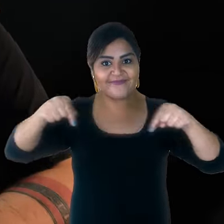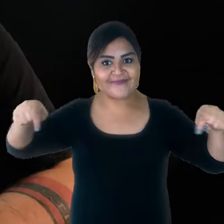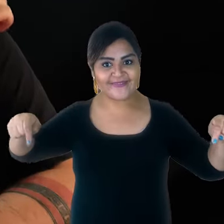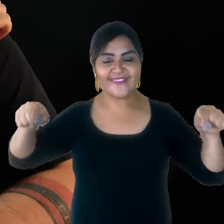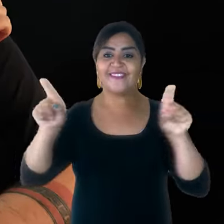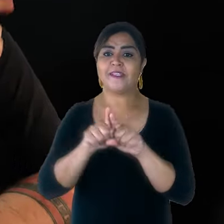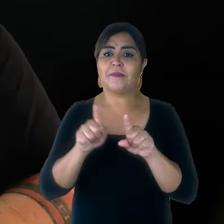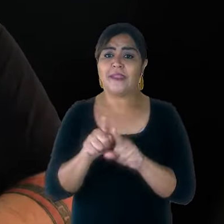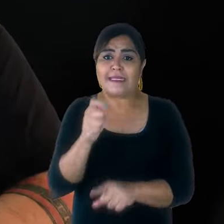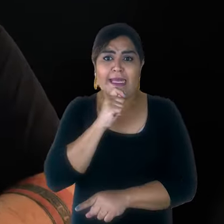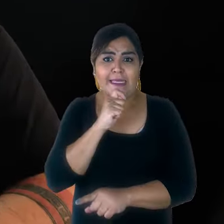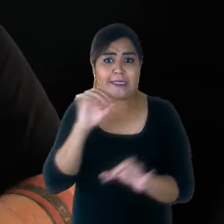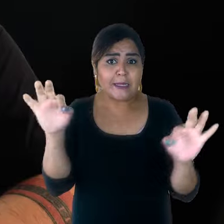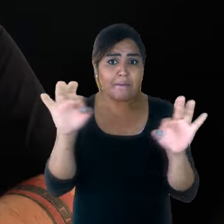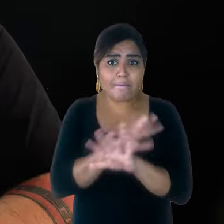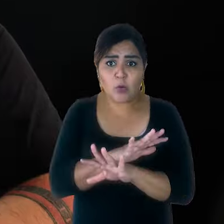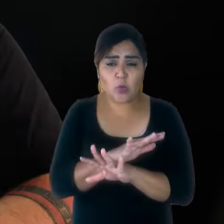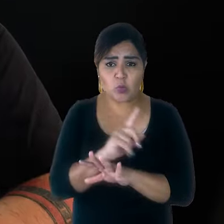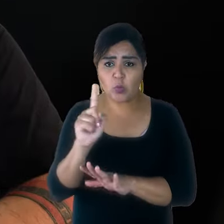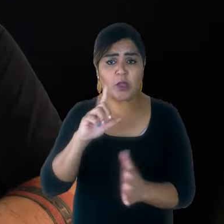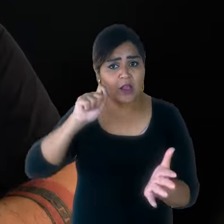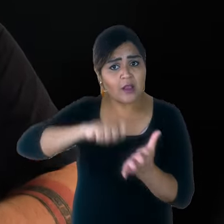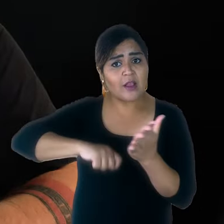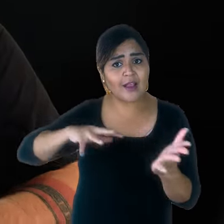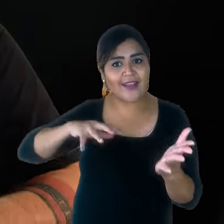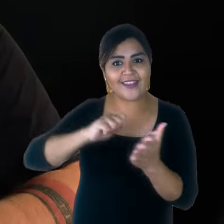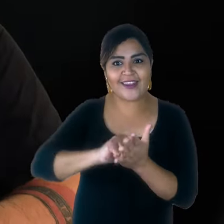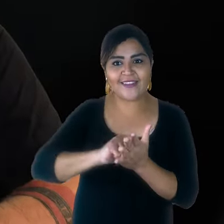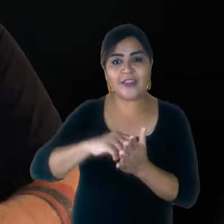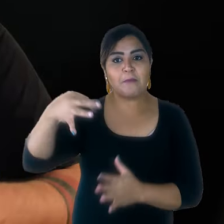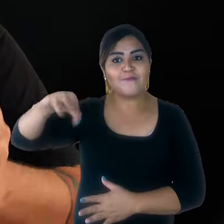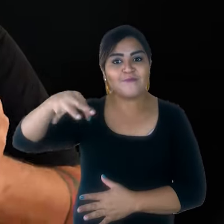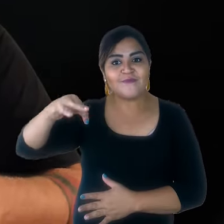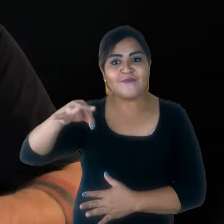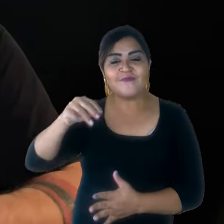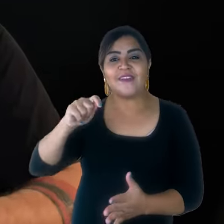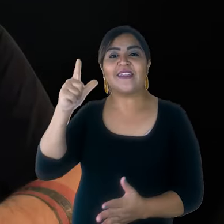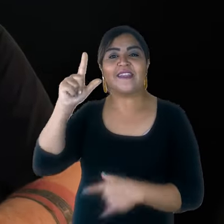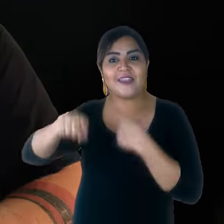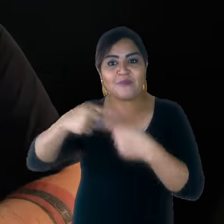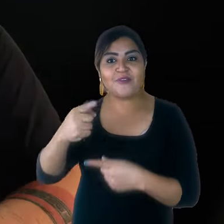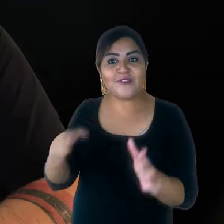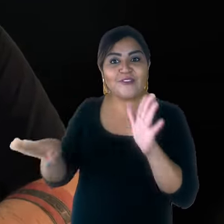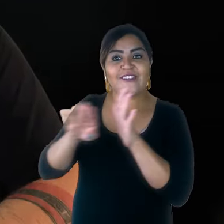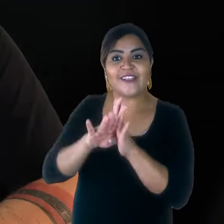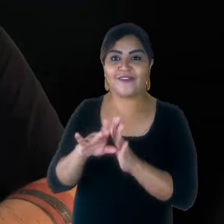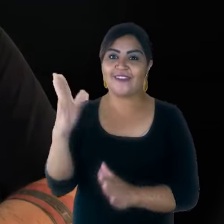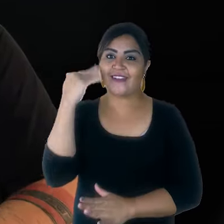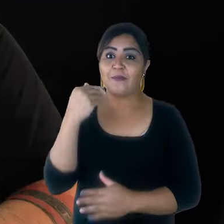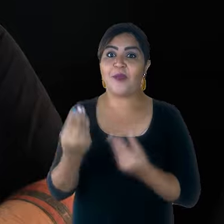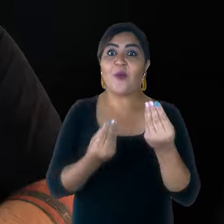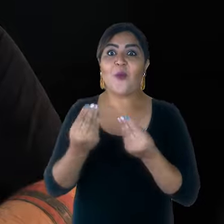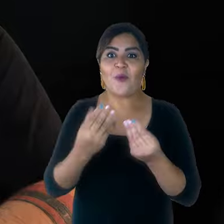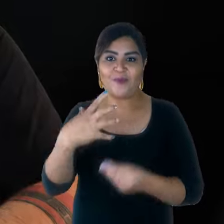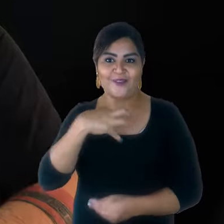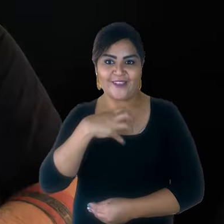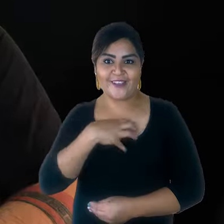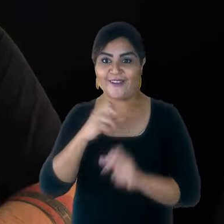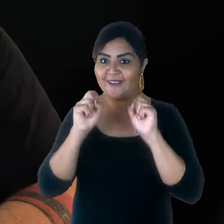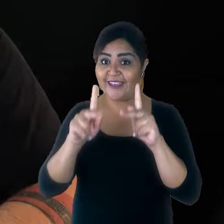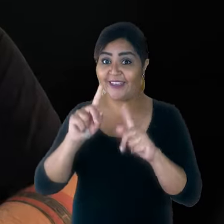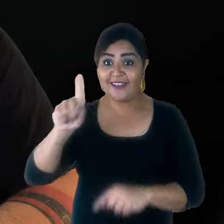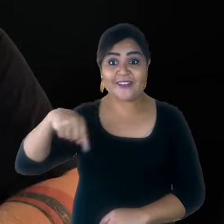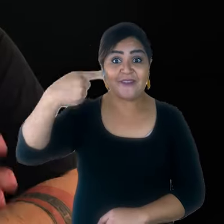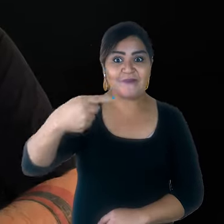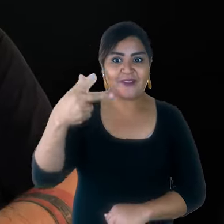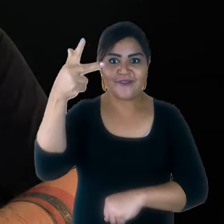eu vou deixar eles aqui no card e também na descrição. Se eles ainda não saíram, se inscreve aqui no canal e já clica na sinetinha para ser notificado quando